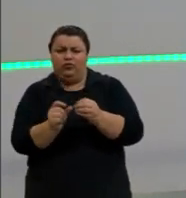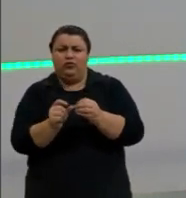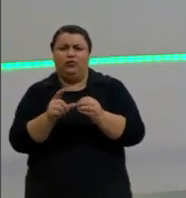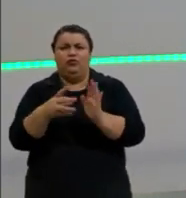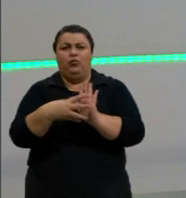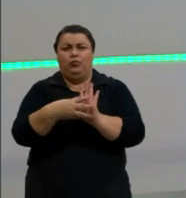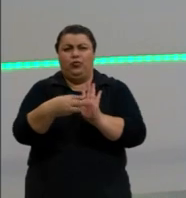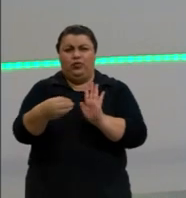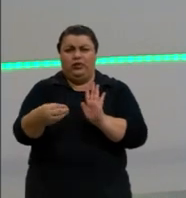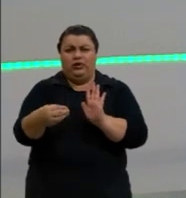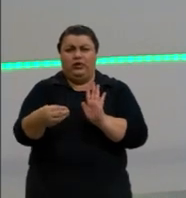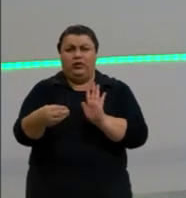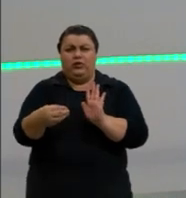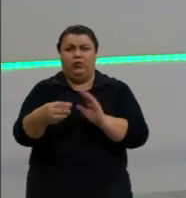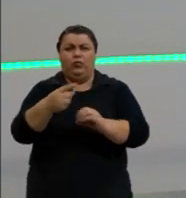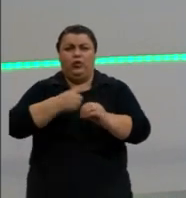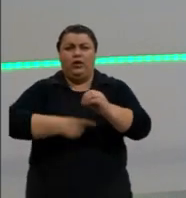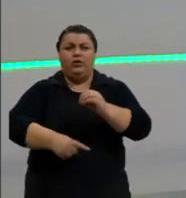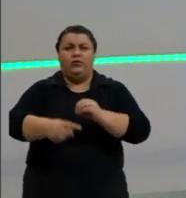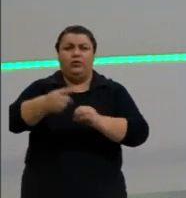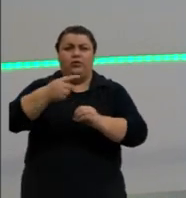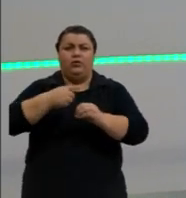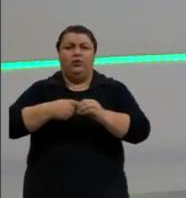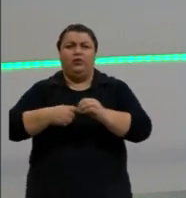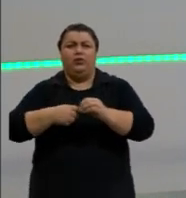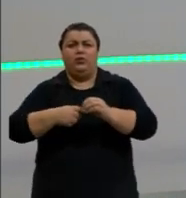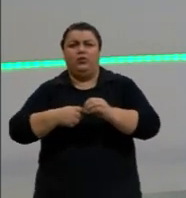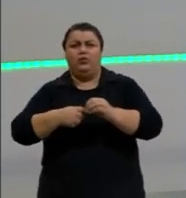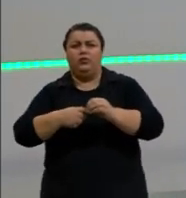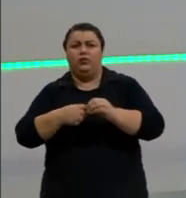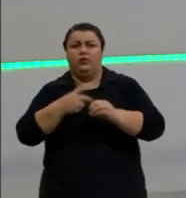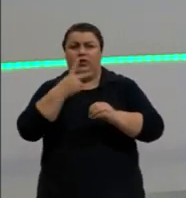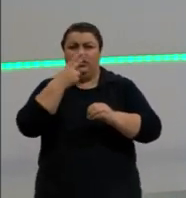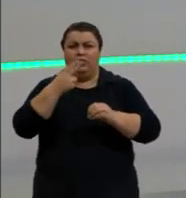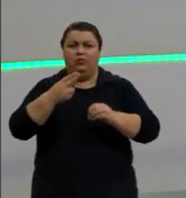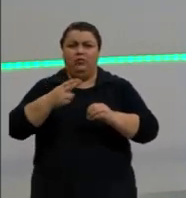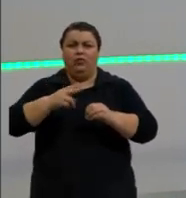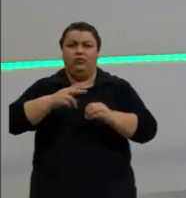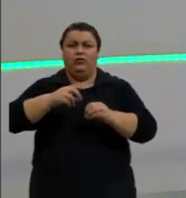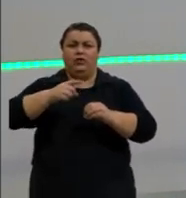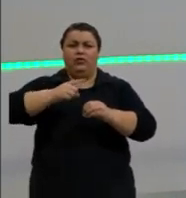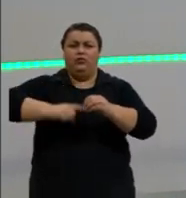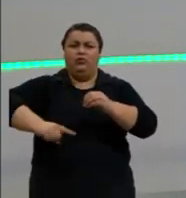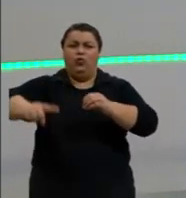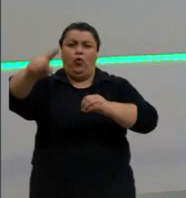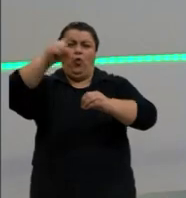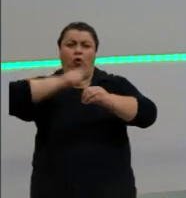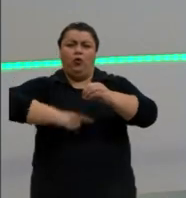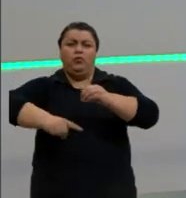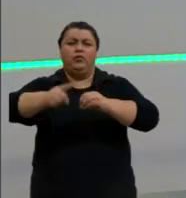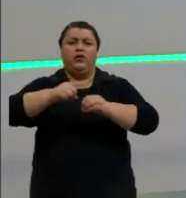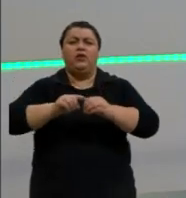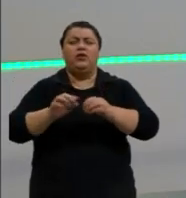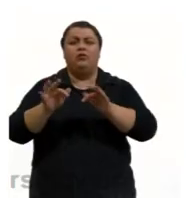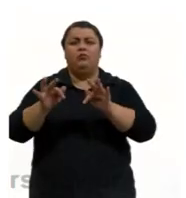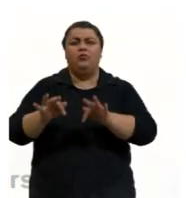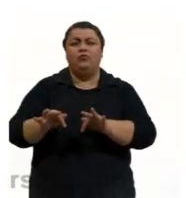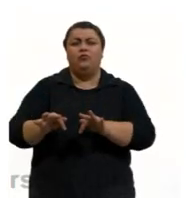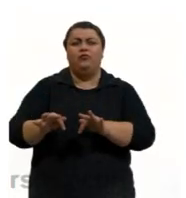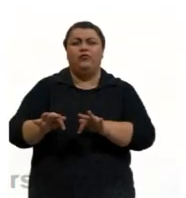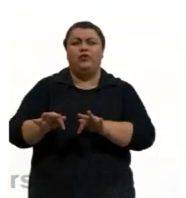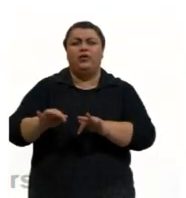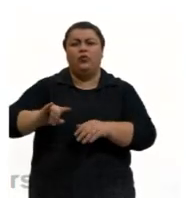modelo atômico do planetário, né, do sistema solar, das órbitas. E, por fim, a quantização da energia